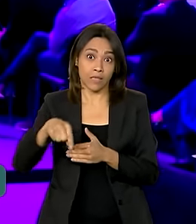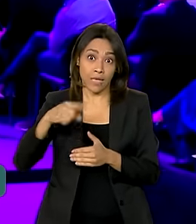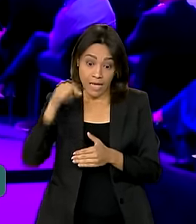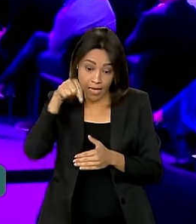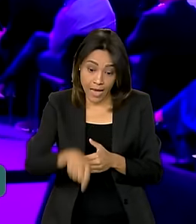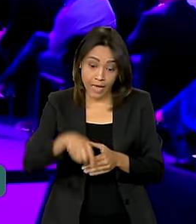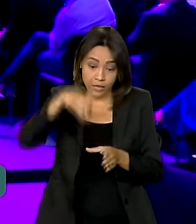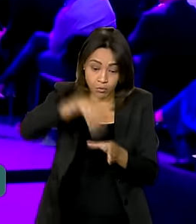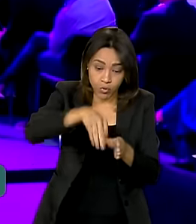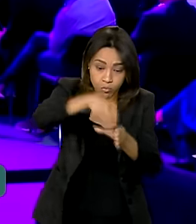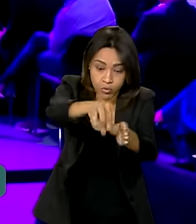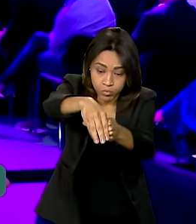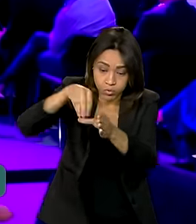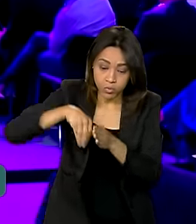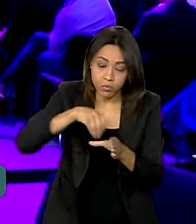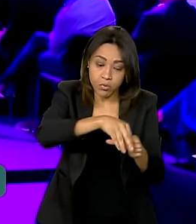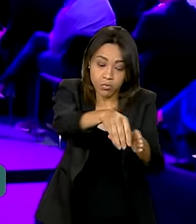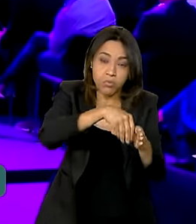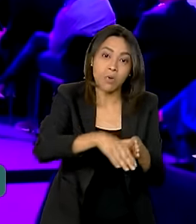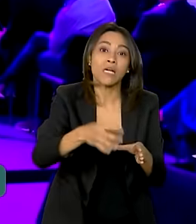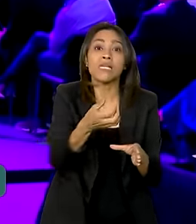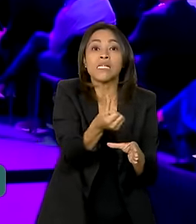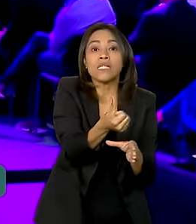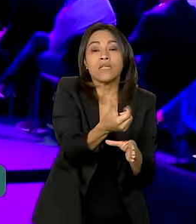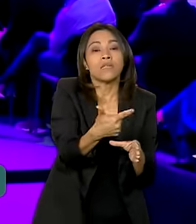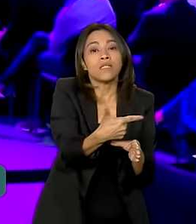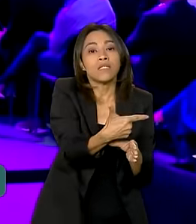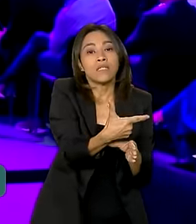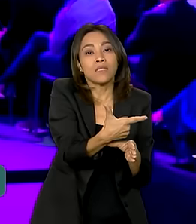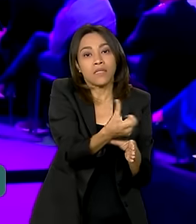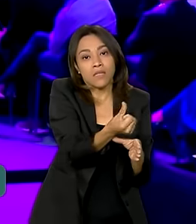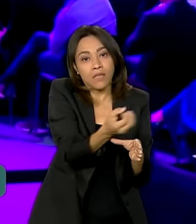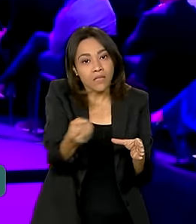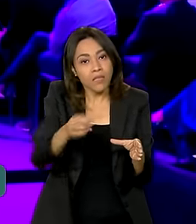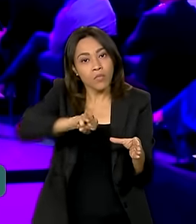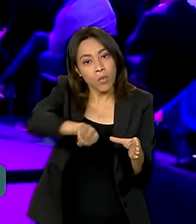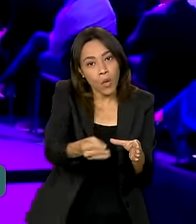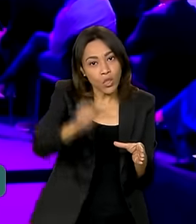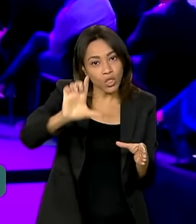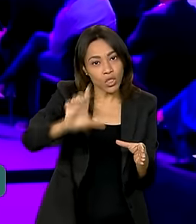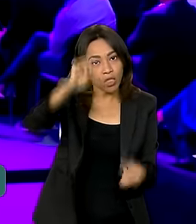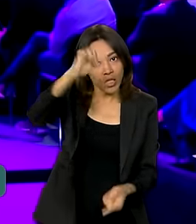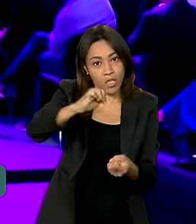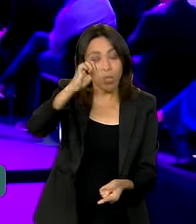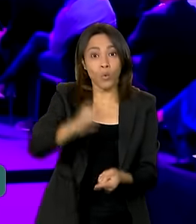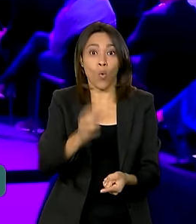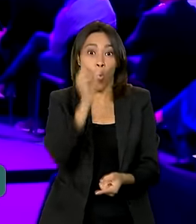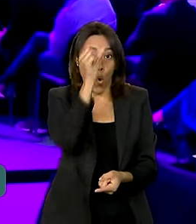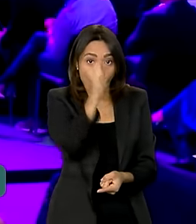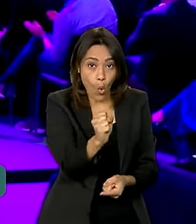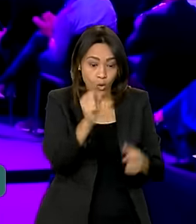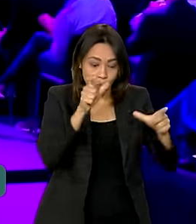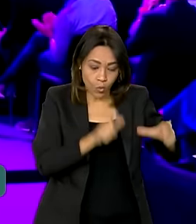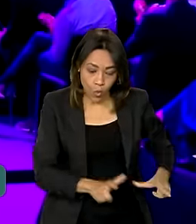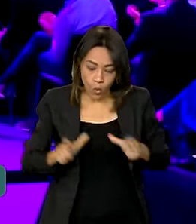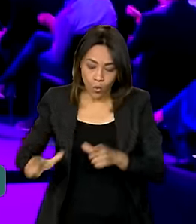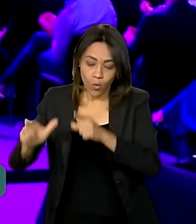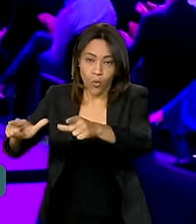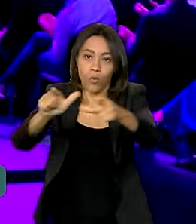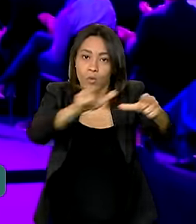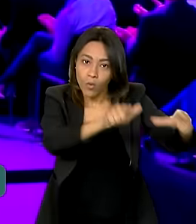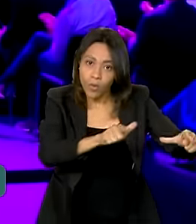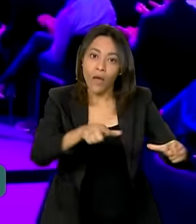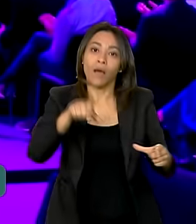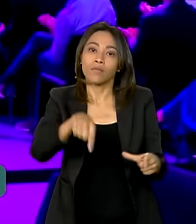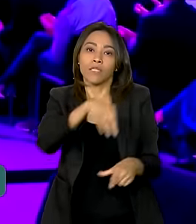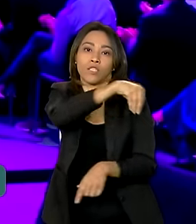geração chegue a 600 milhões de litros anuais, com a implantação de oito unidades de produção de biocombustível, que tem